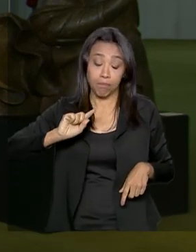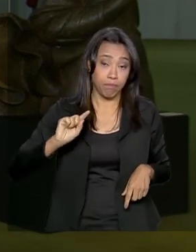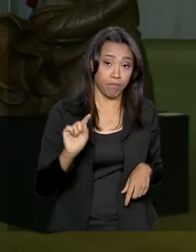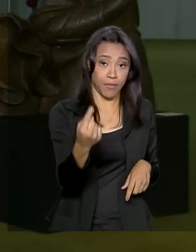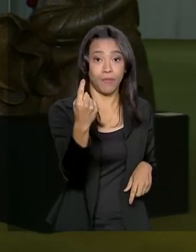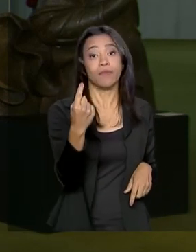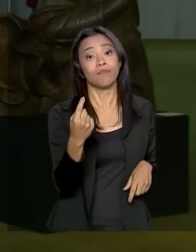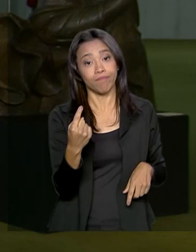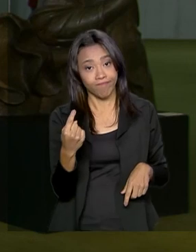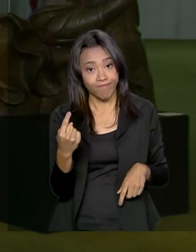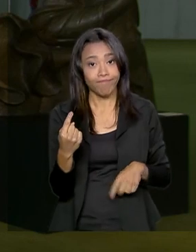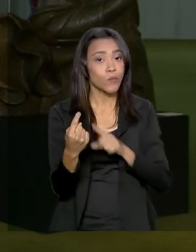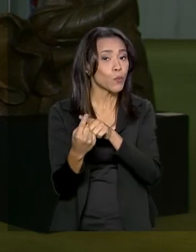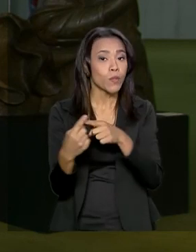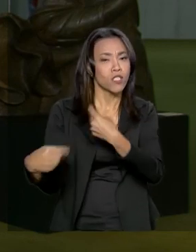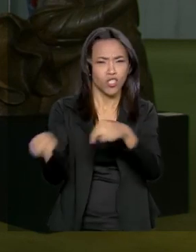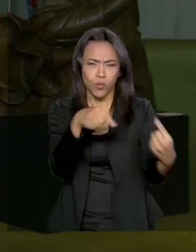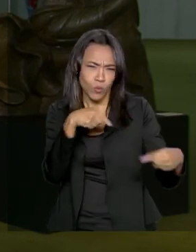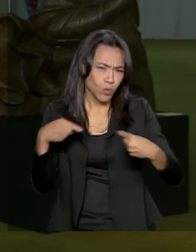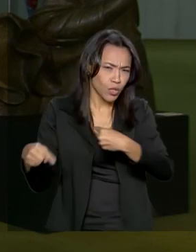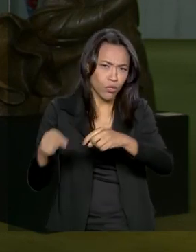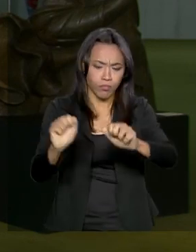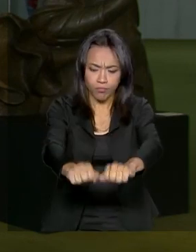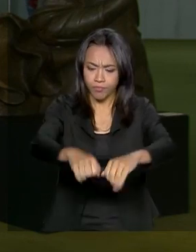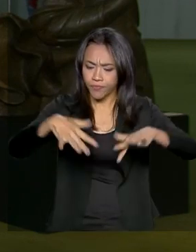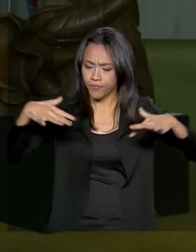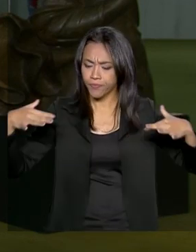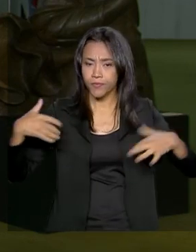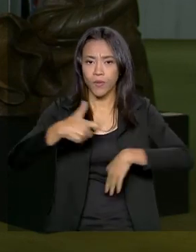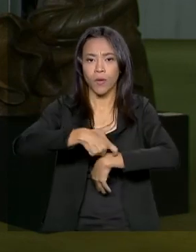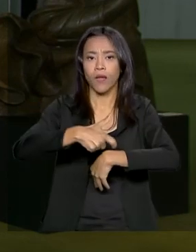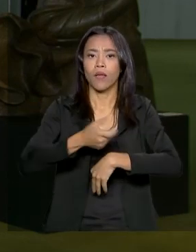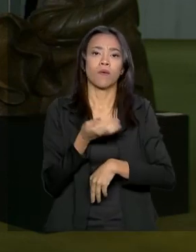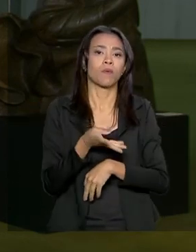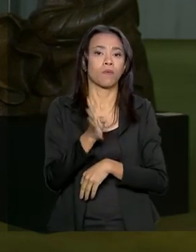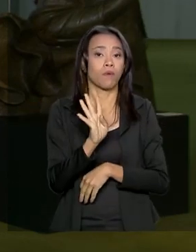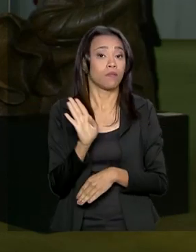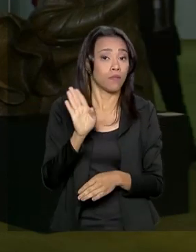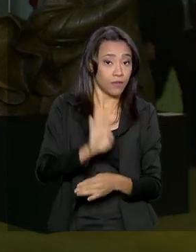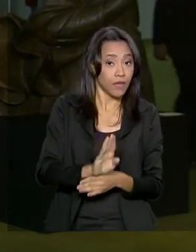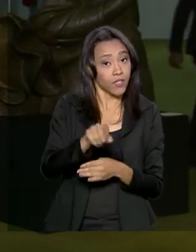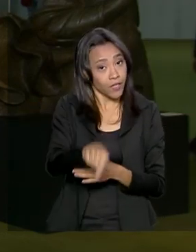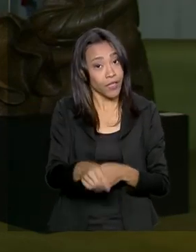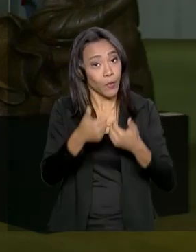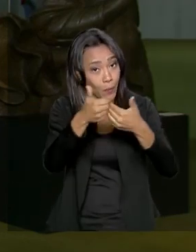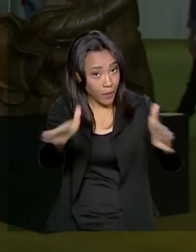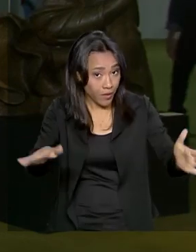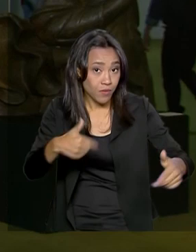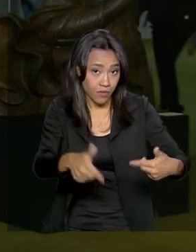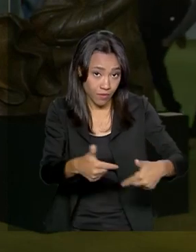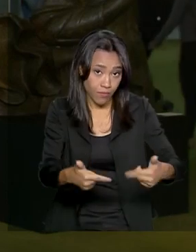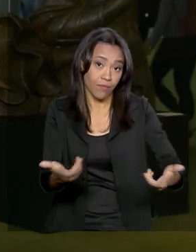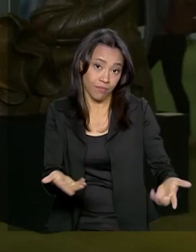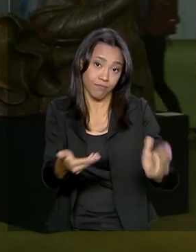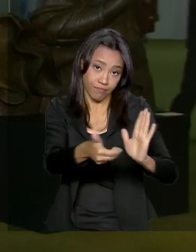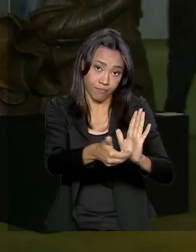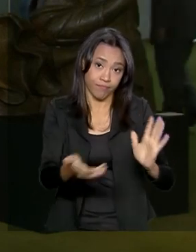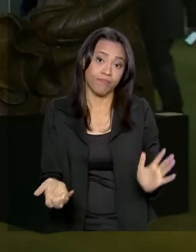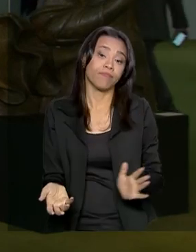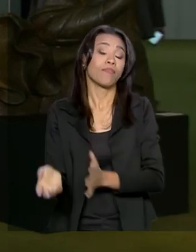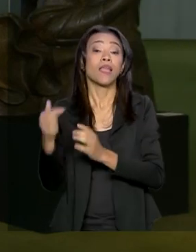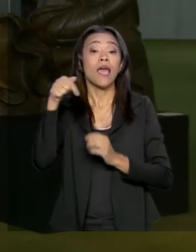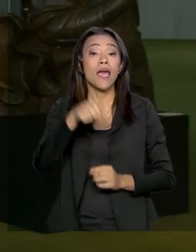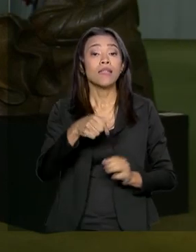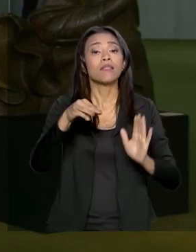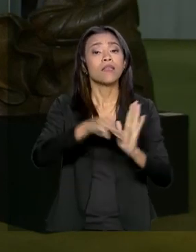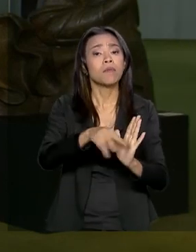por isso, a ser discutidos em plenário a partir das 4 horas da tarde, quando começa a ordem do dia. E essa medida provisória, ela